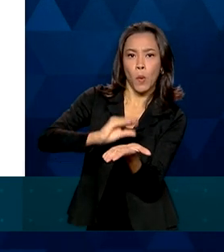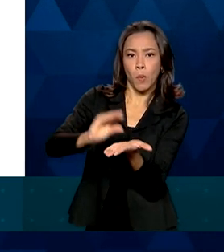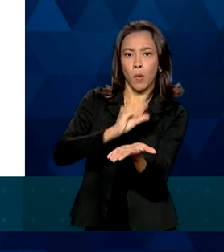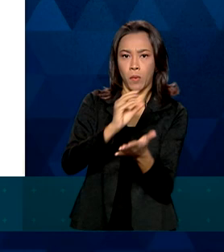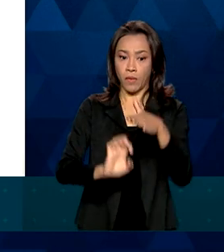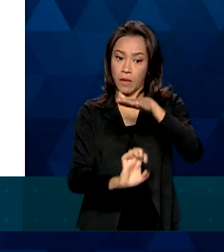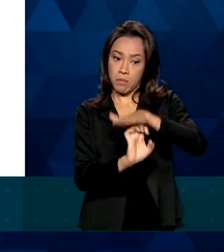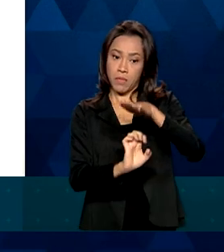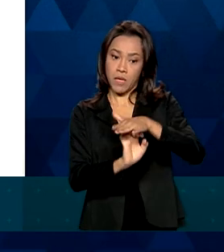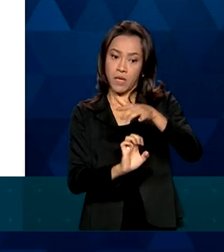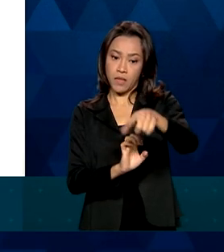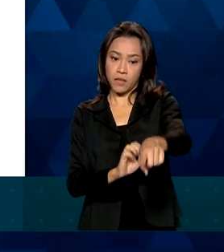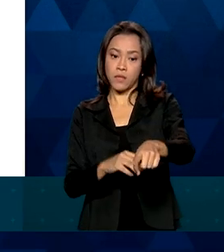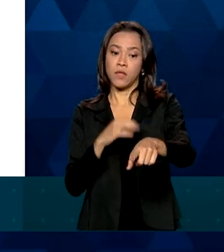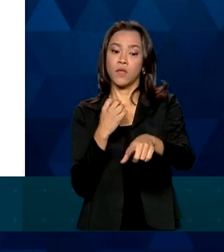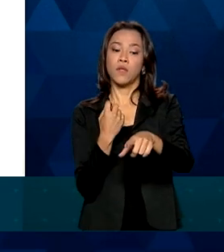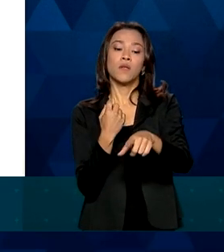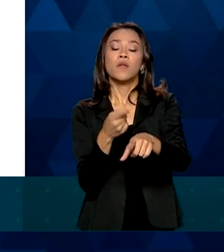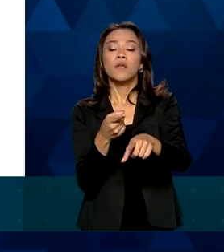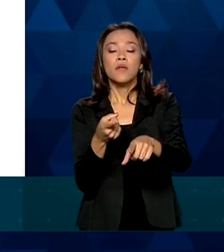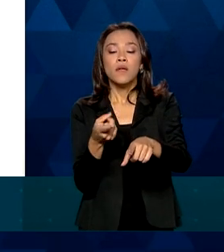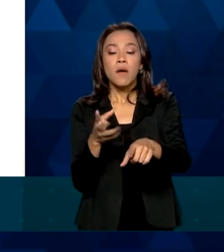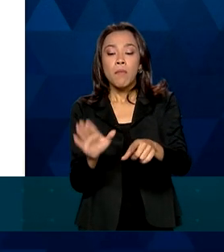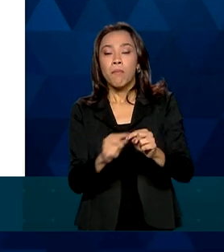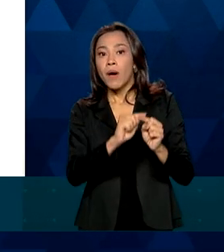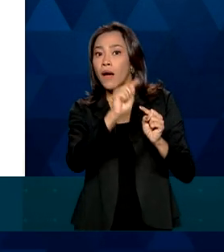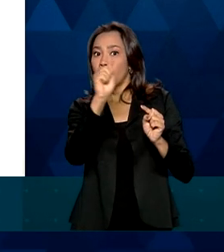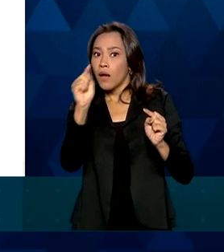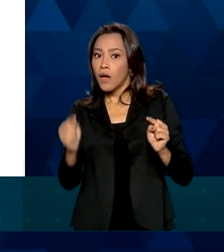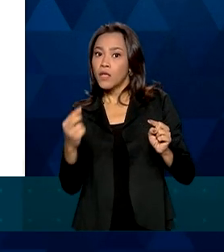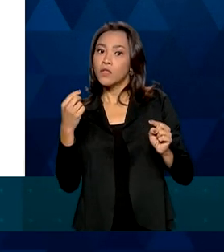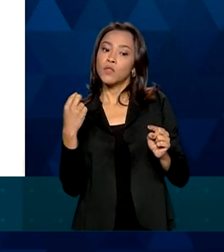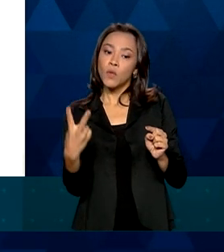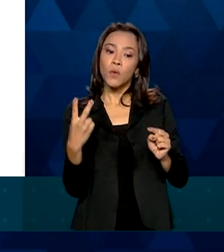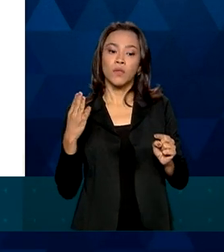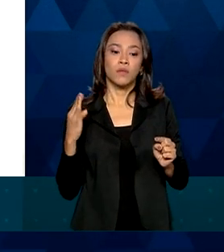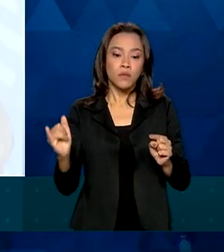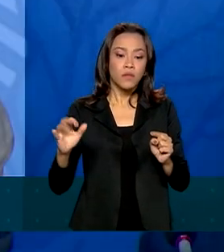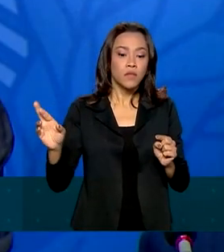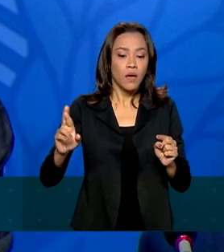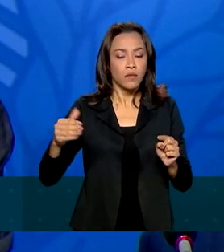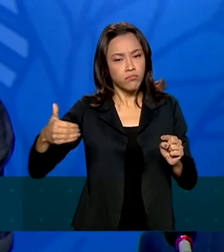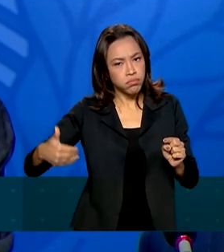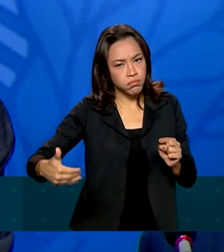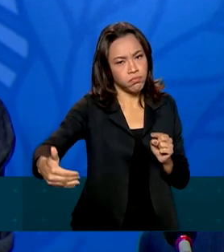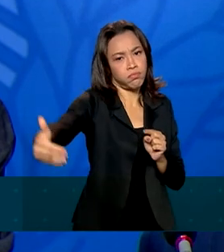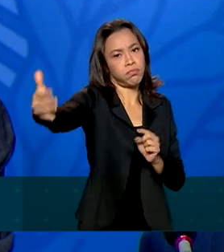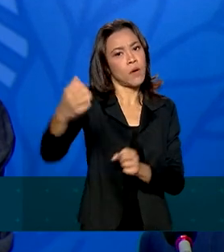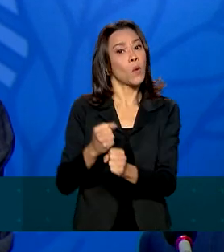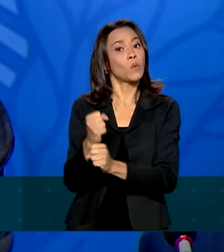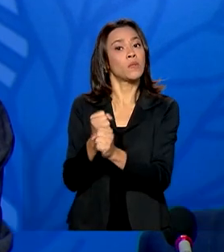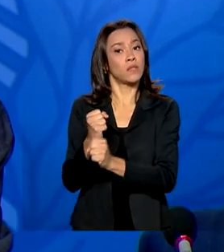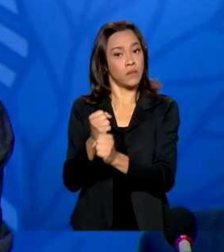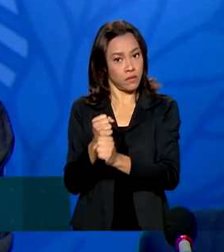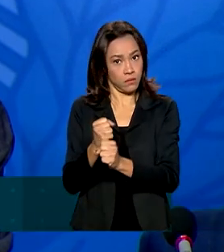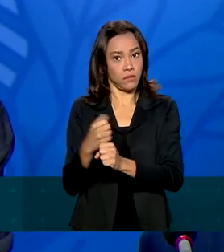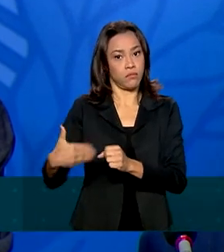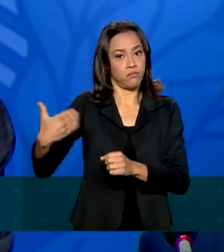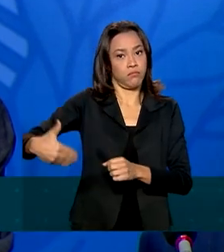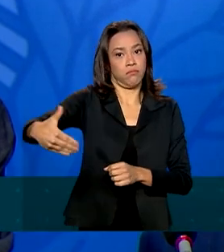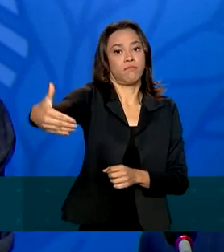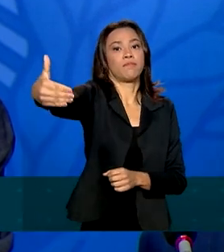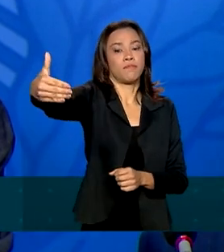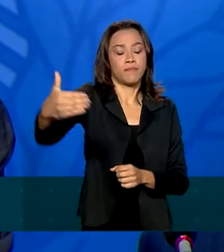bilhões de reais dos níveis atuais para cerca de 12 bilhões de reais ao longo dos próximos anos em médias anuais.